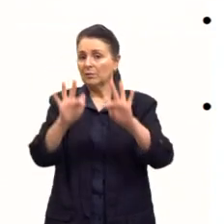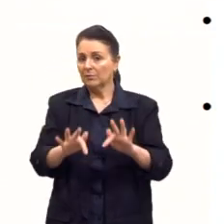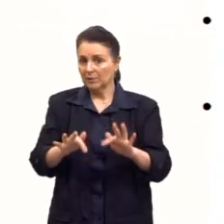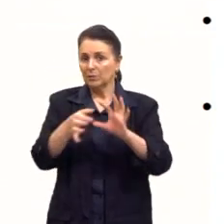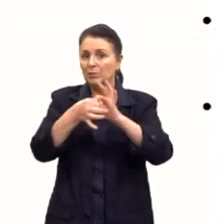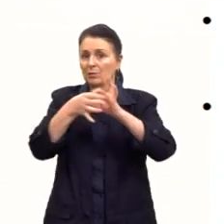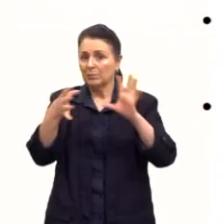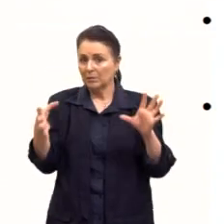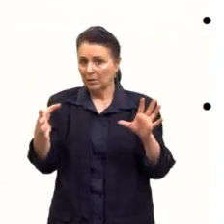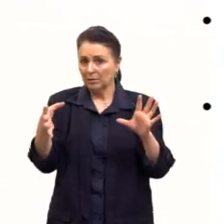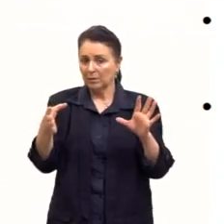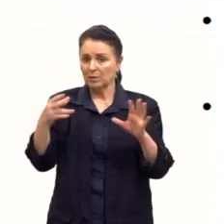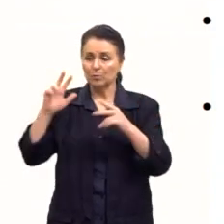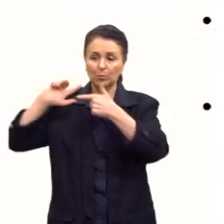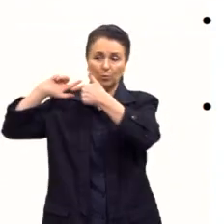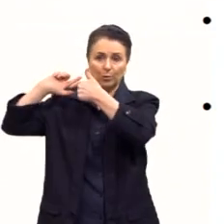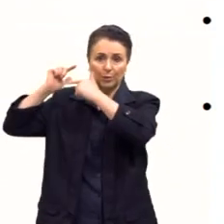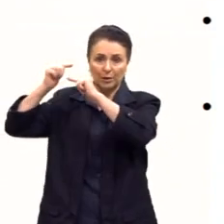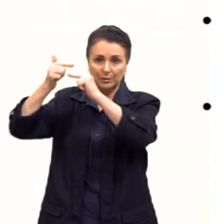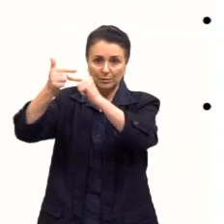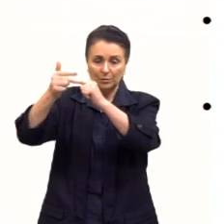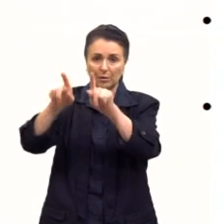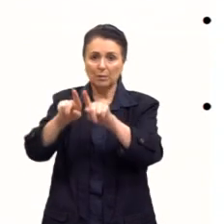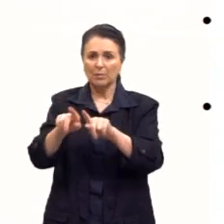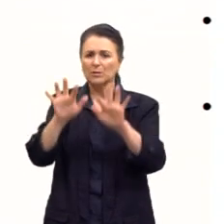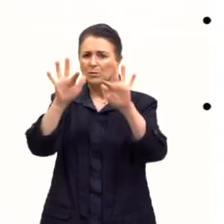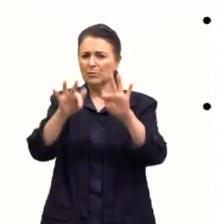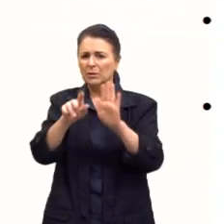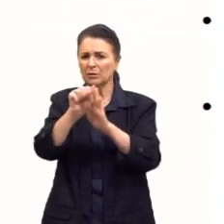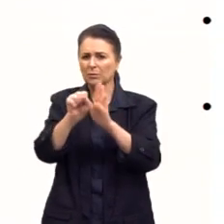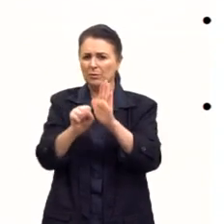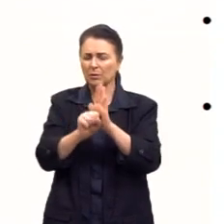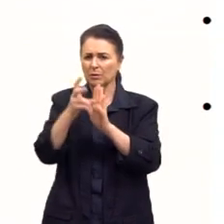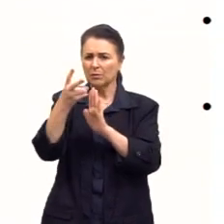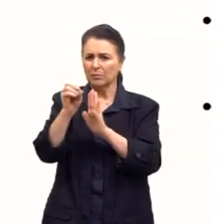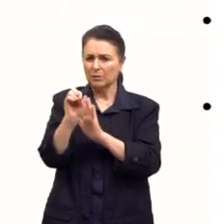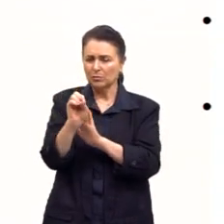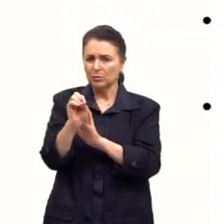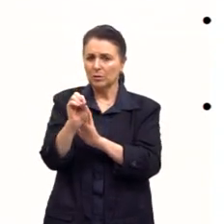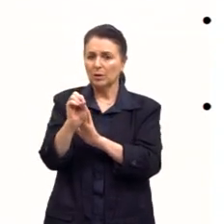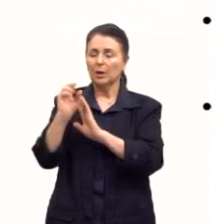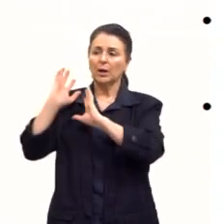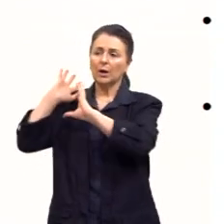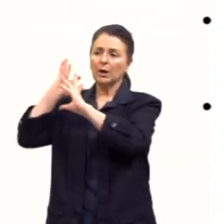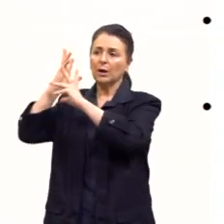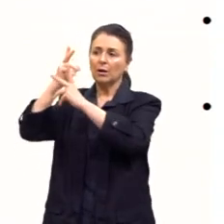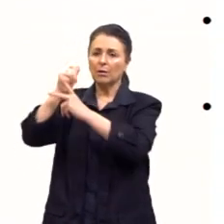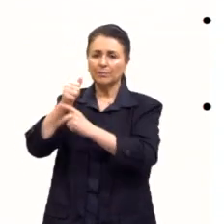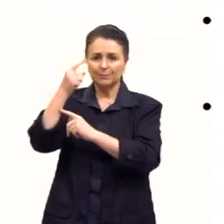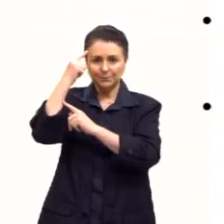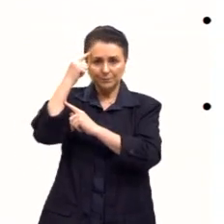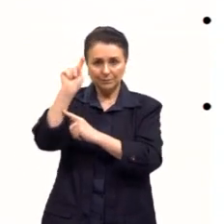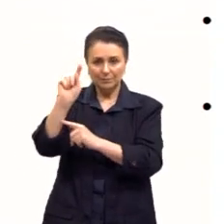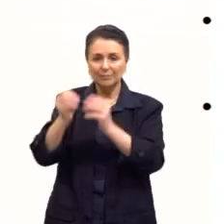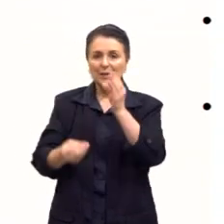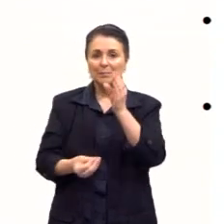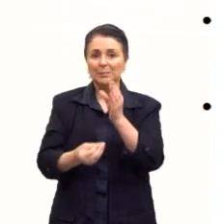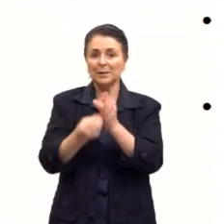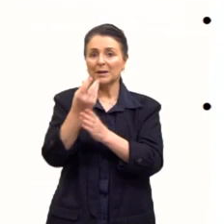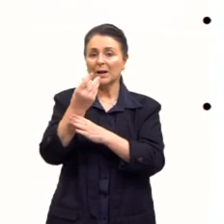clássico, mas no final do século XX, se retoma um pouco essas ideias para criar um